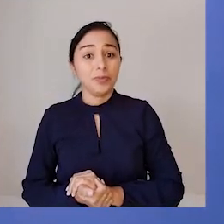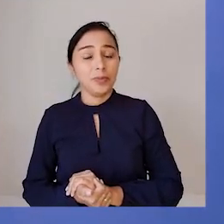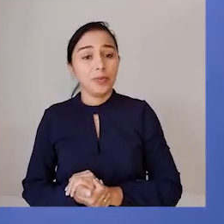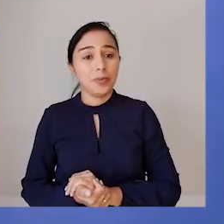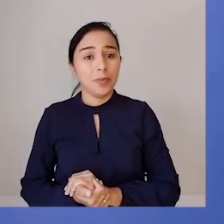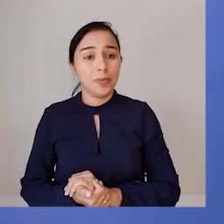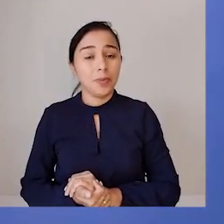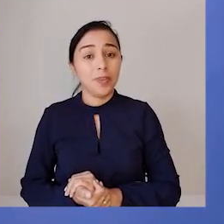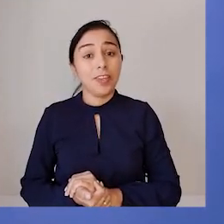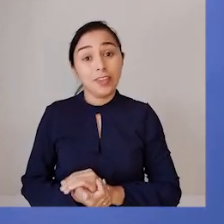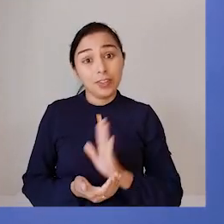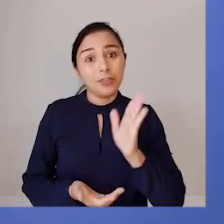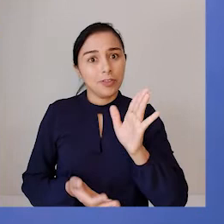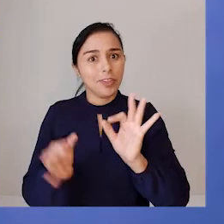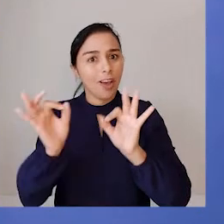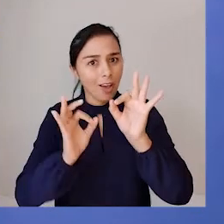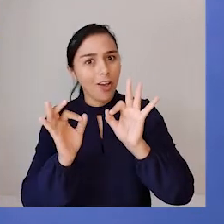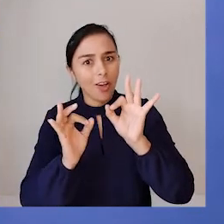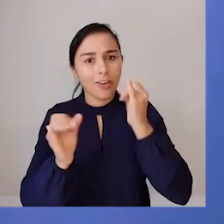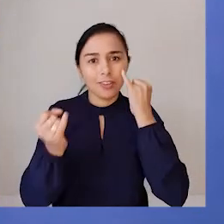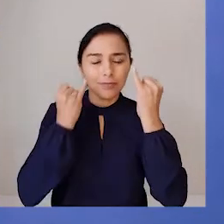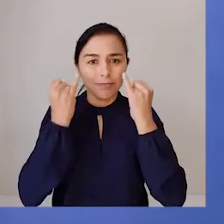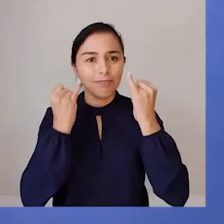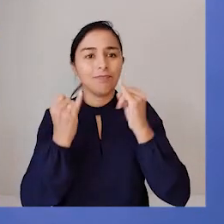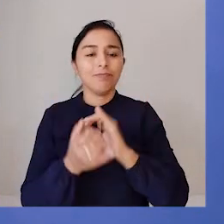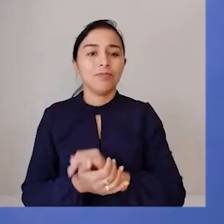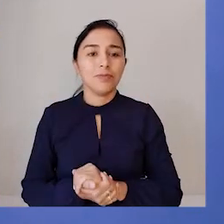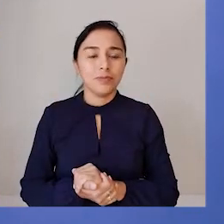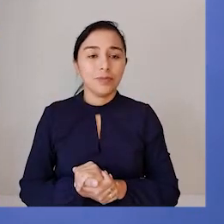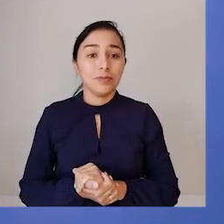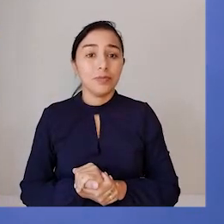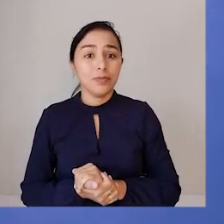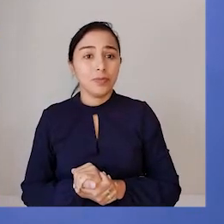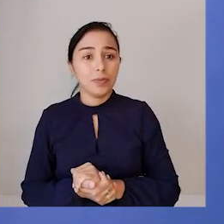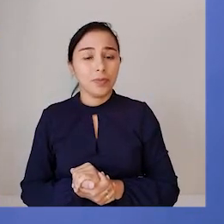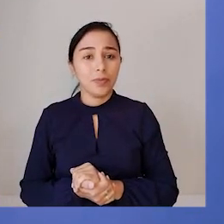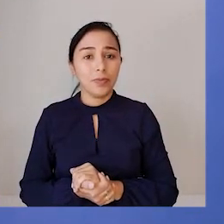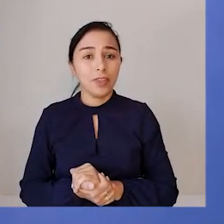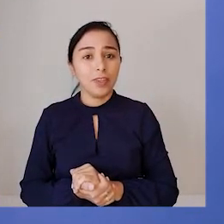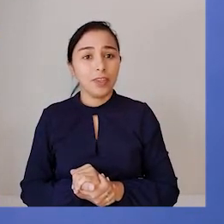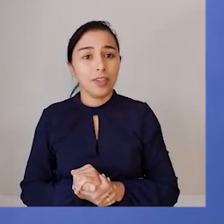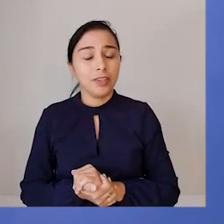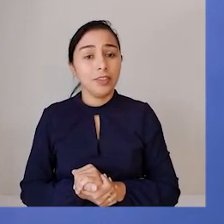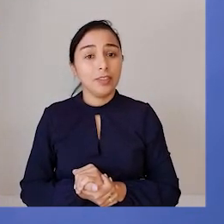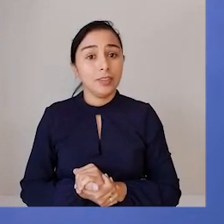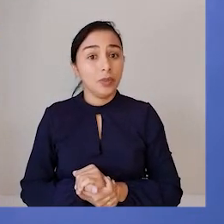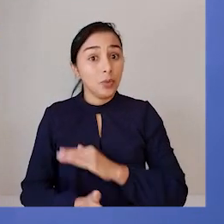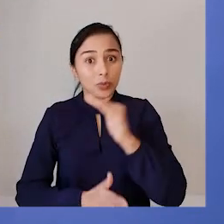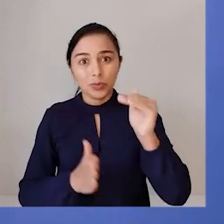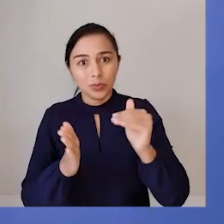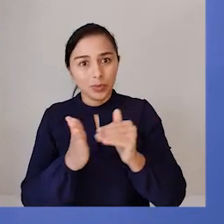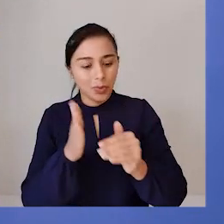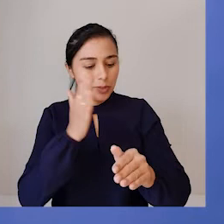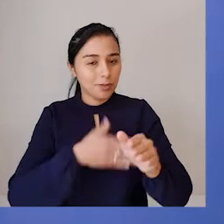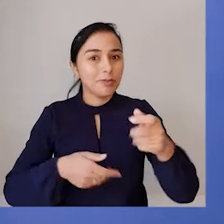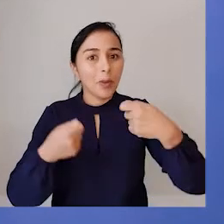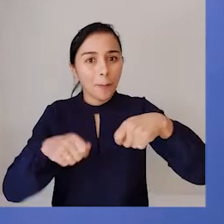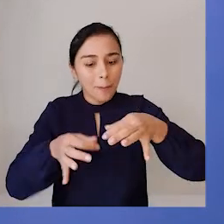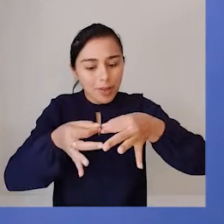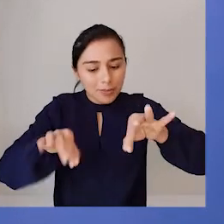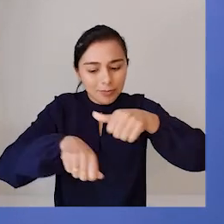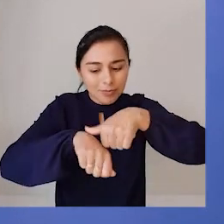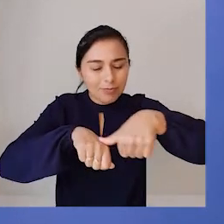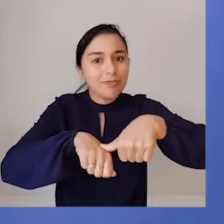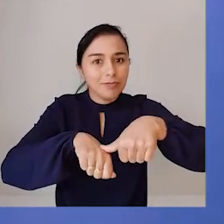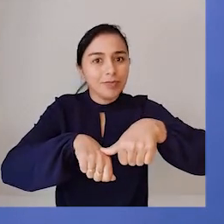gente não tem mais nenhum elemento. O restante do poema problema é todo corte ferido ou machucado com um band-aid precisa